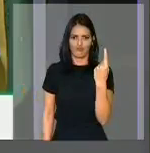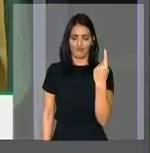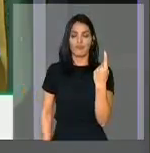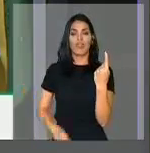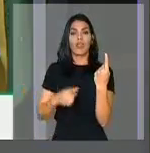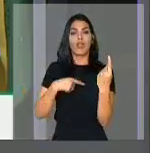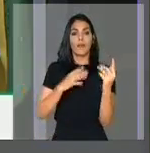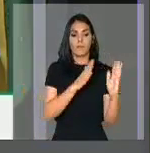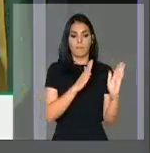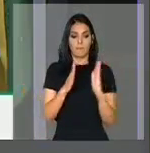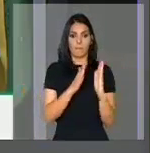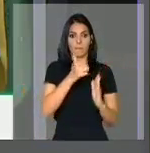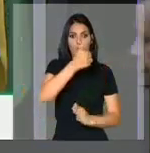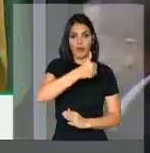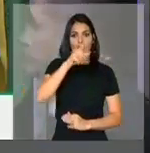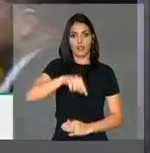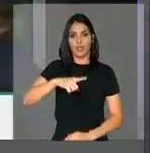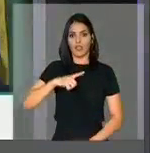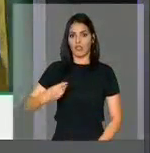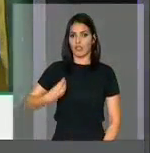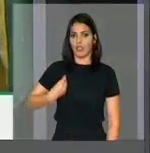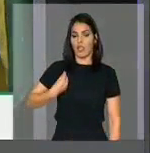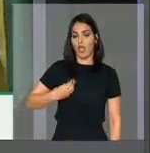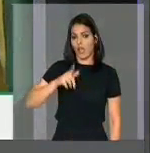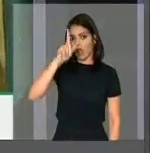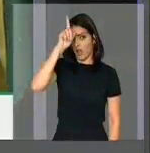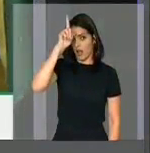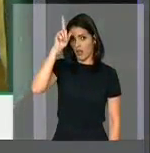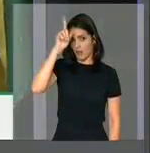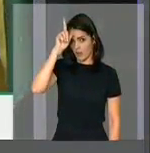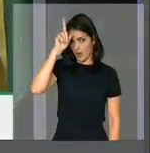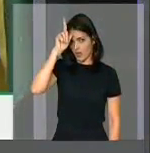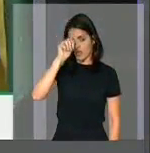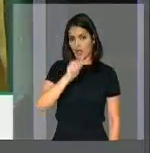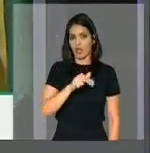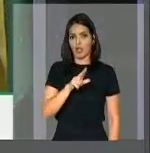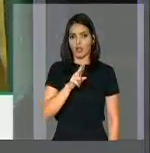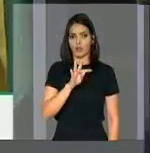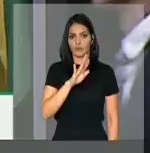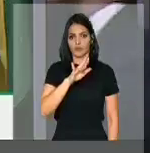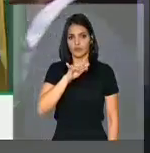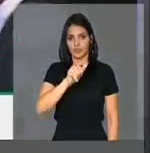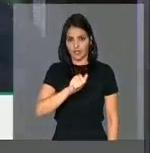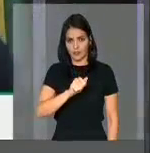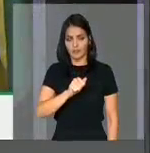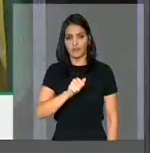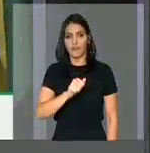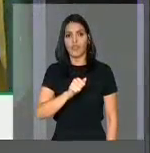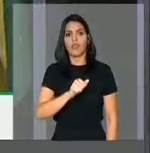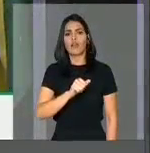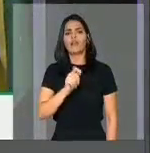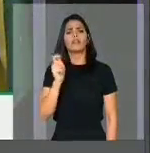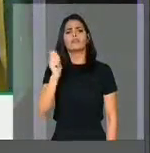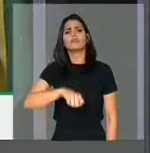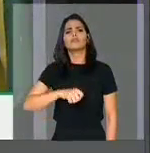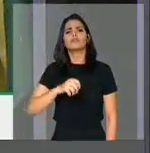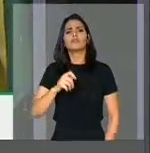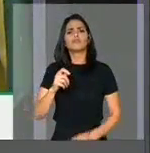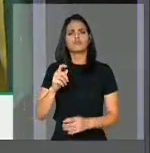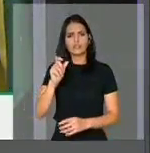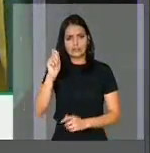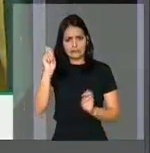a Alemanha e a Áustria falando aqui sobre a possibilidade de